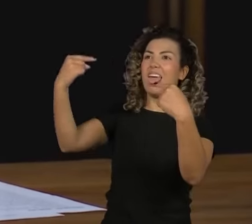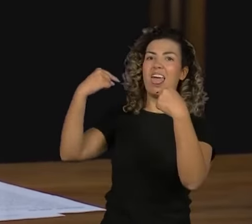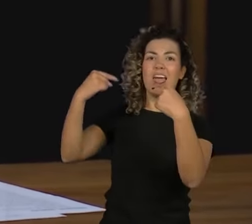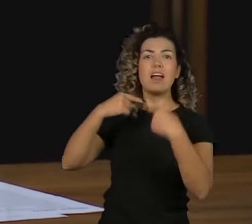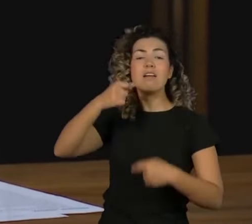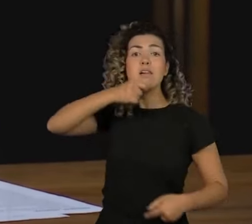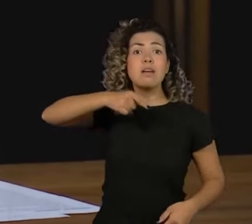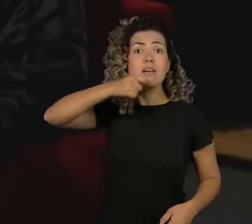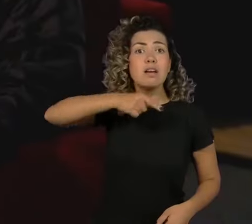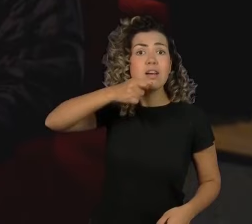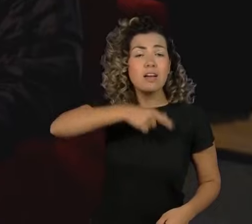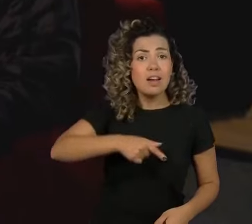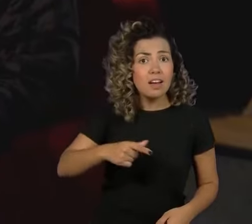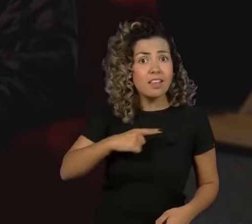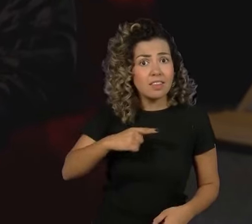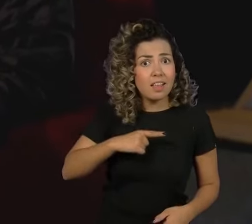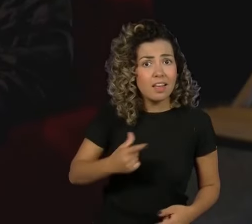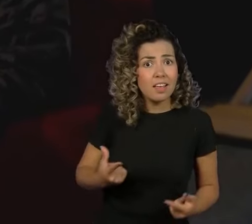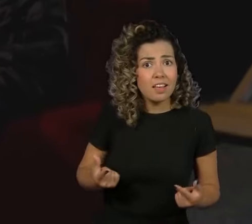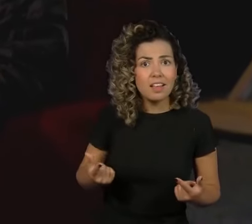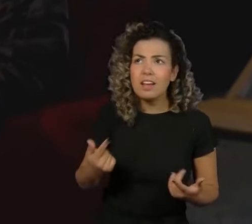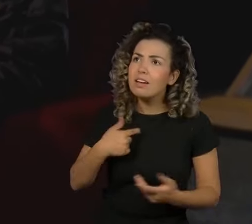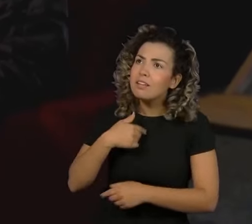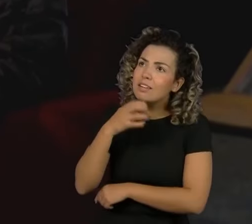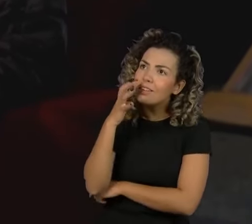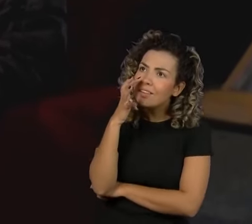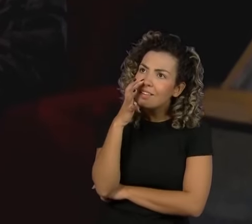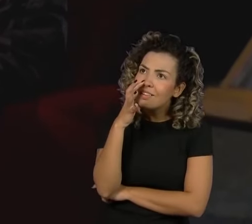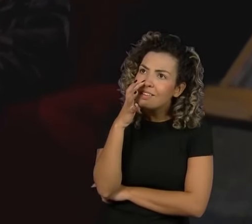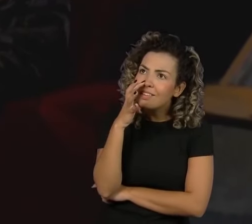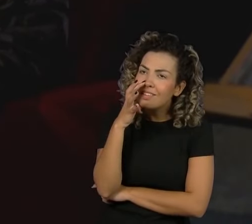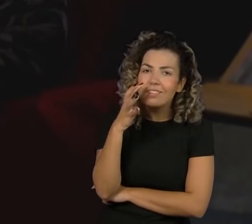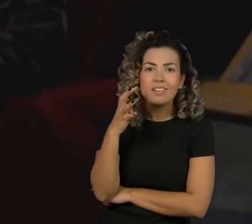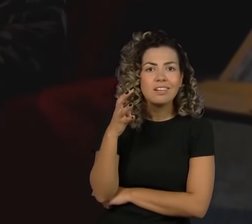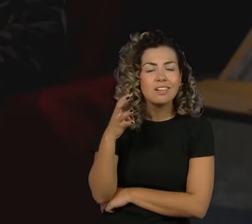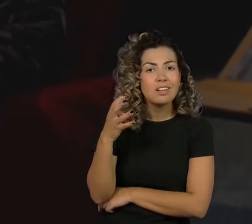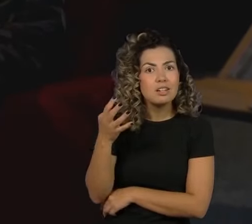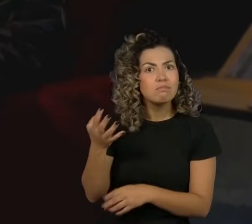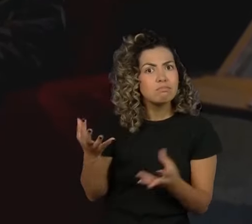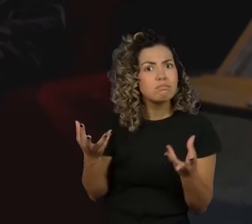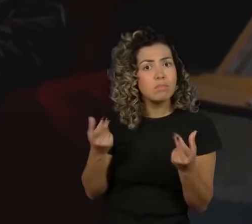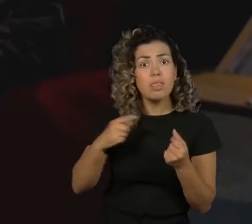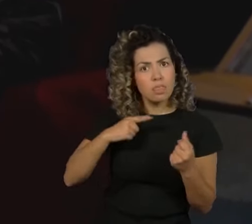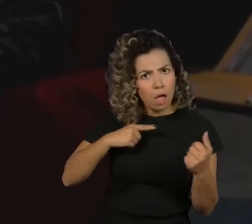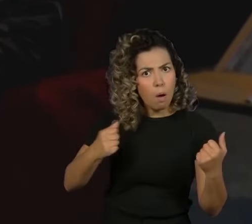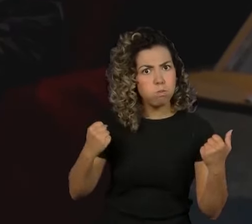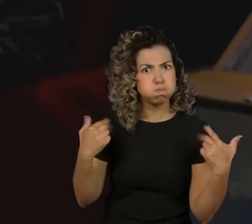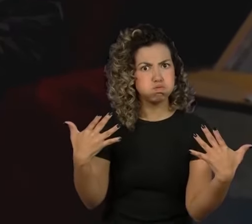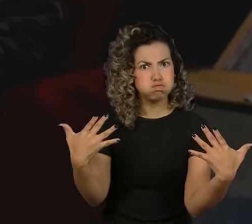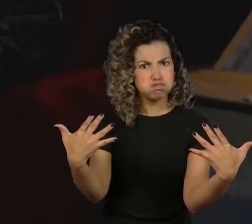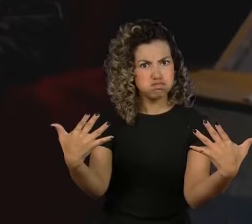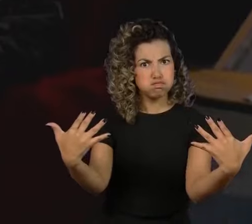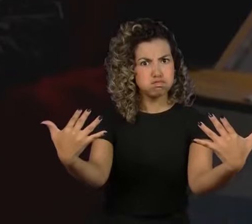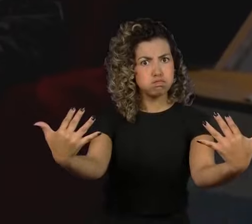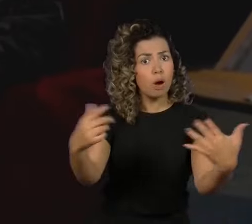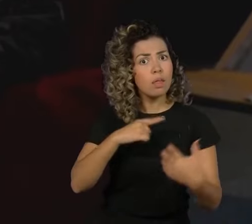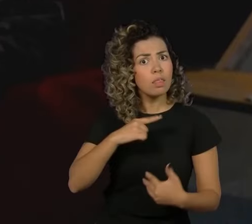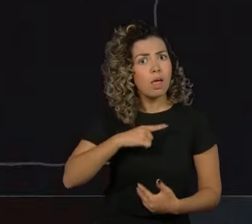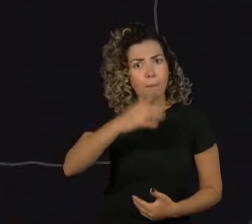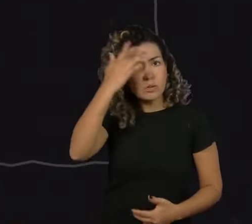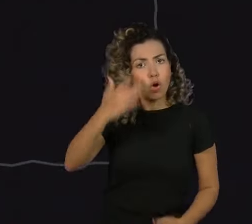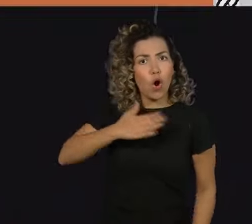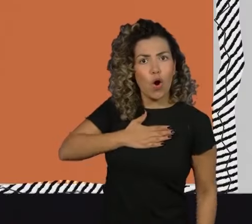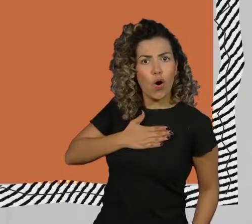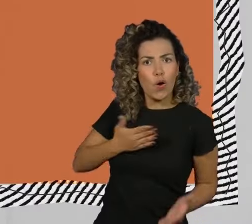Eu fui no Fritada, cara. E fiquei impressionadíssimo. É maravilhoso. Tem um público deles. Público cheio. Entendeu,